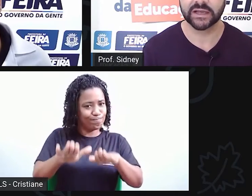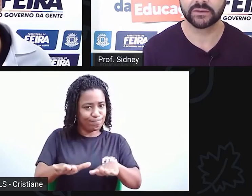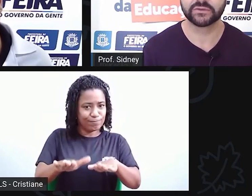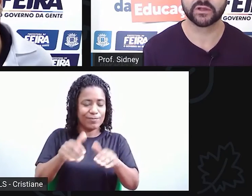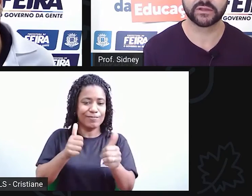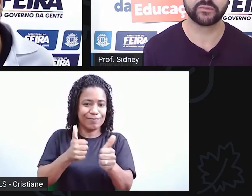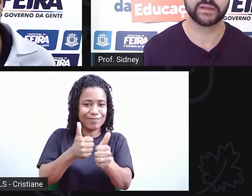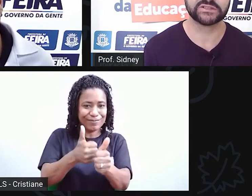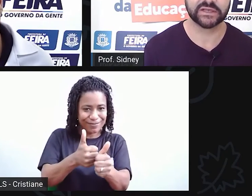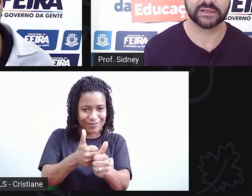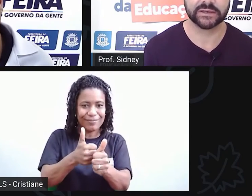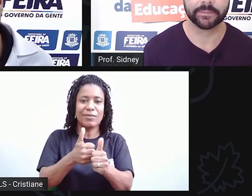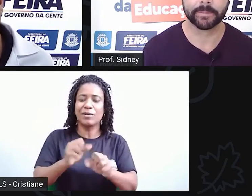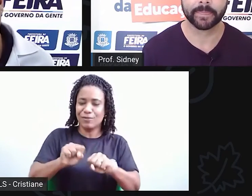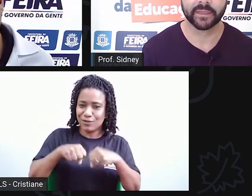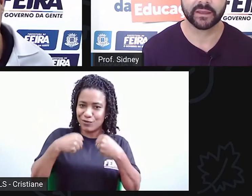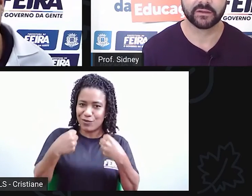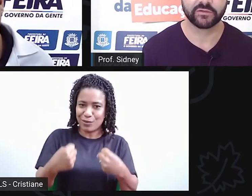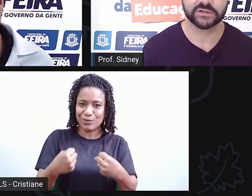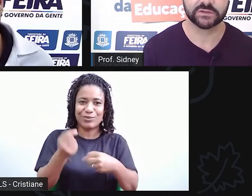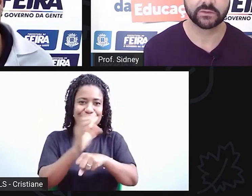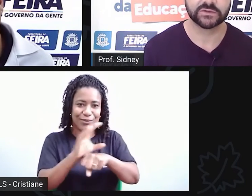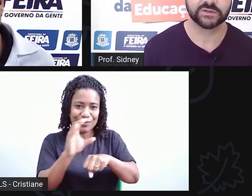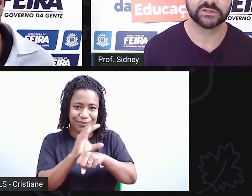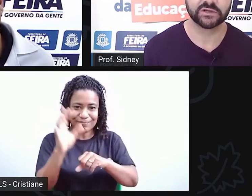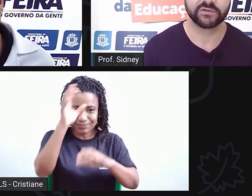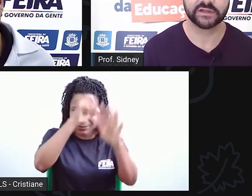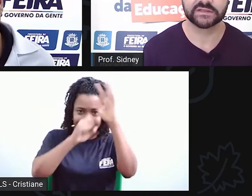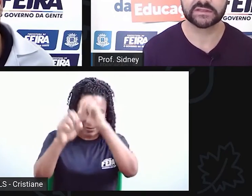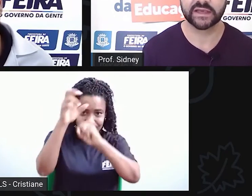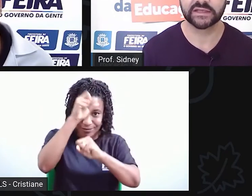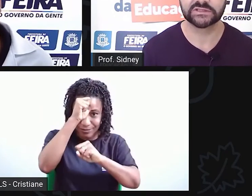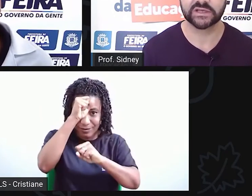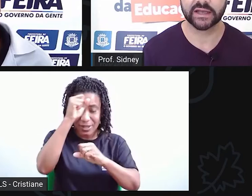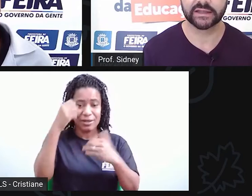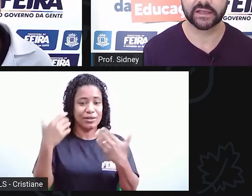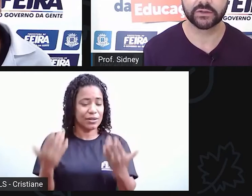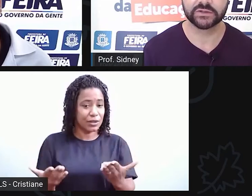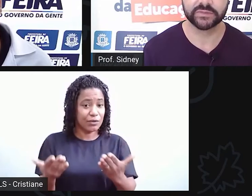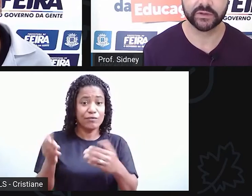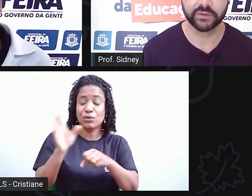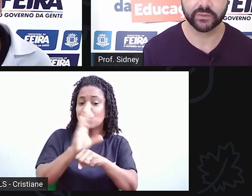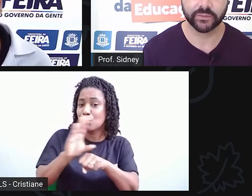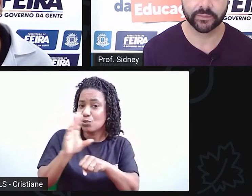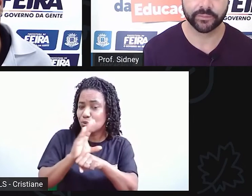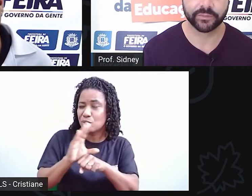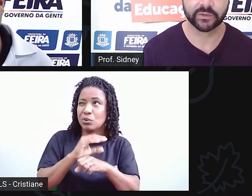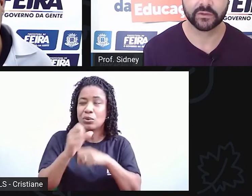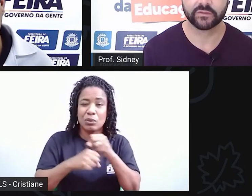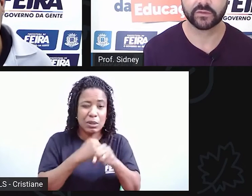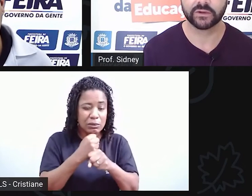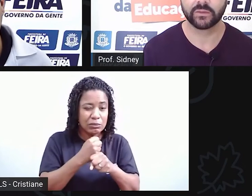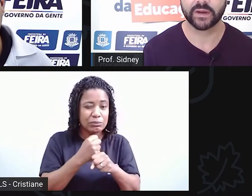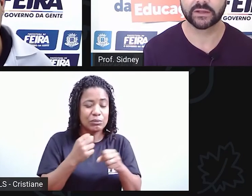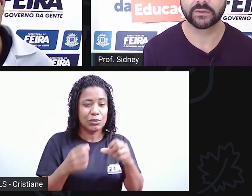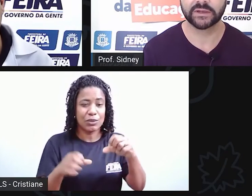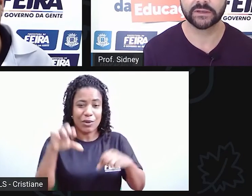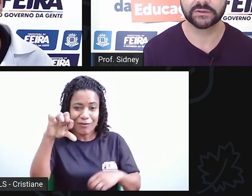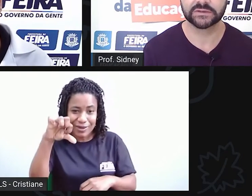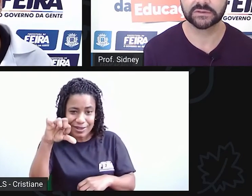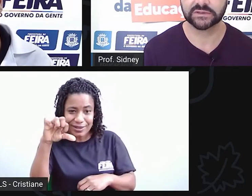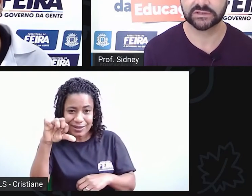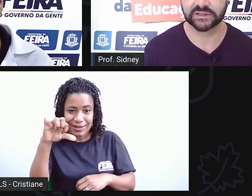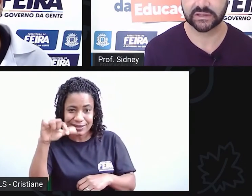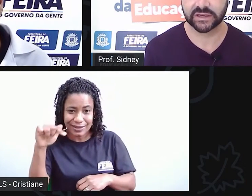dedicando totalmente a ele. Fiz o curso de 97 até 2001. Foram quatro